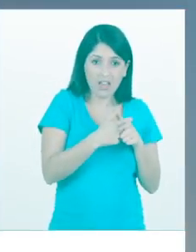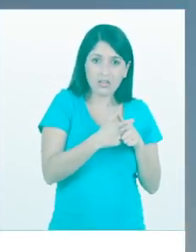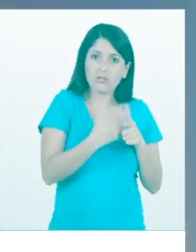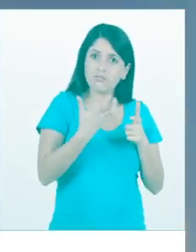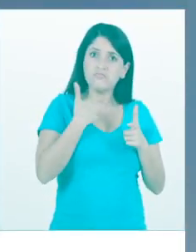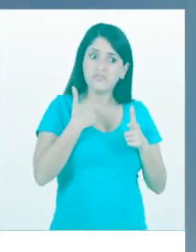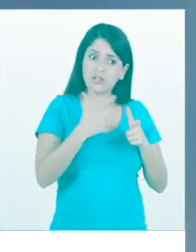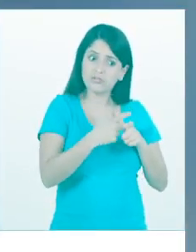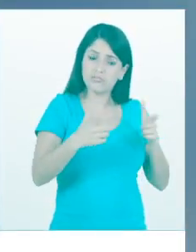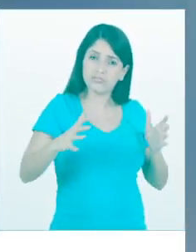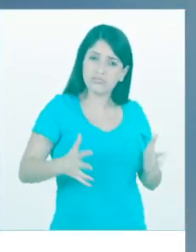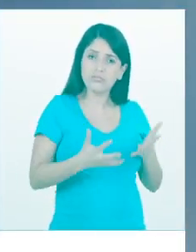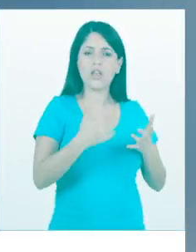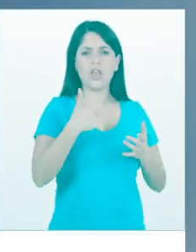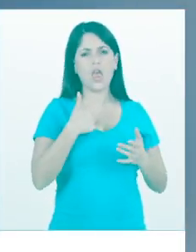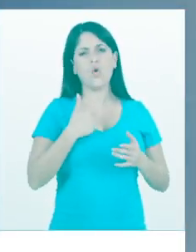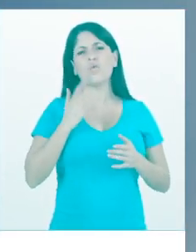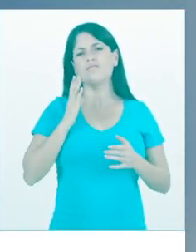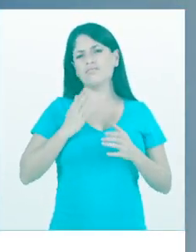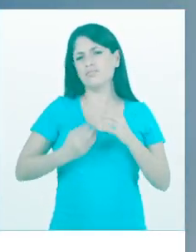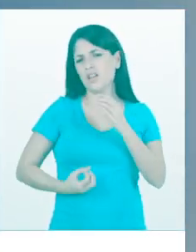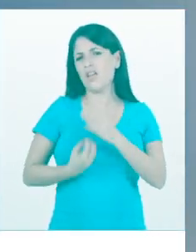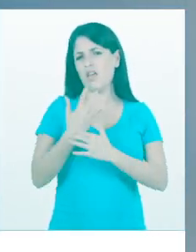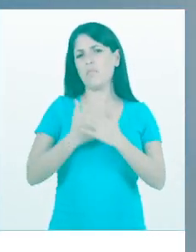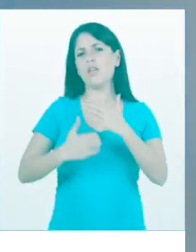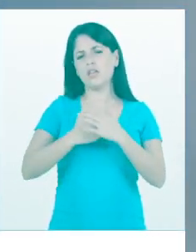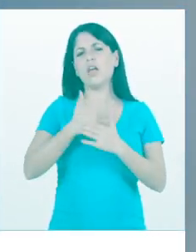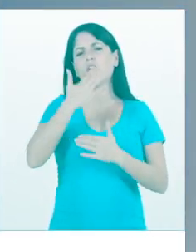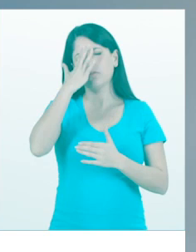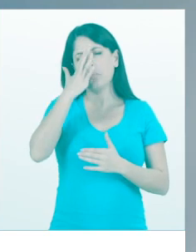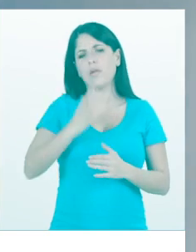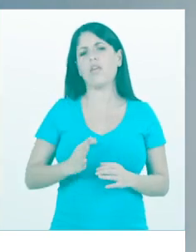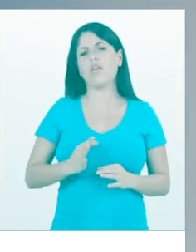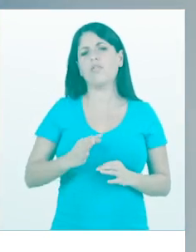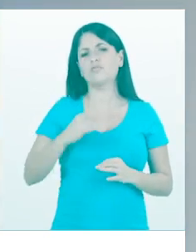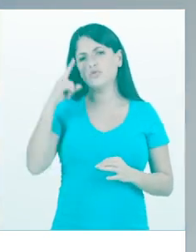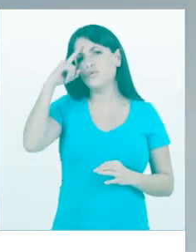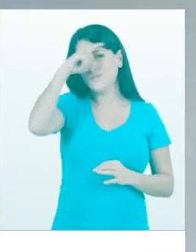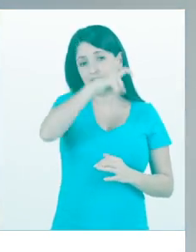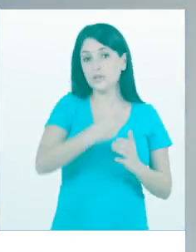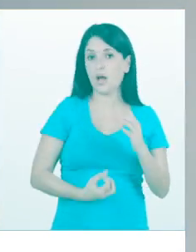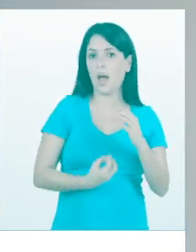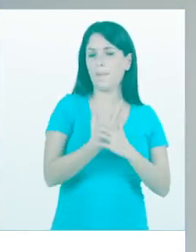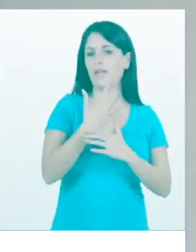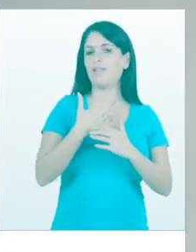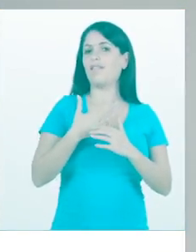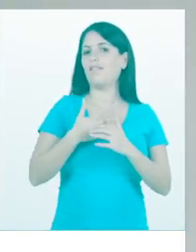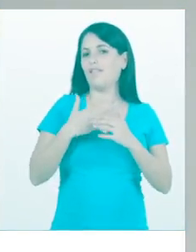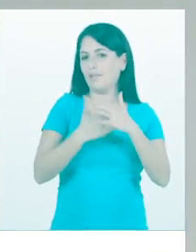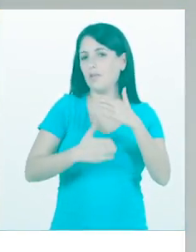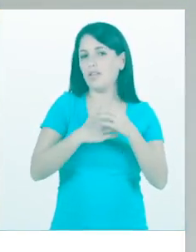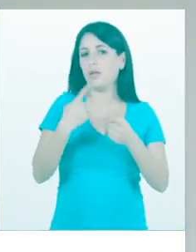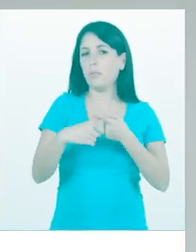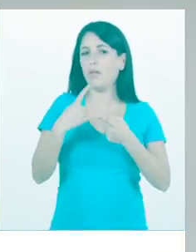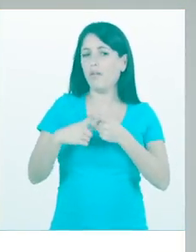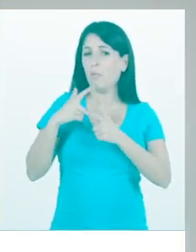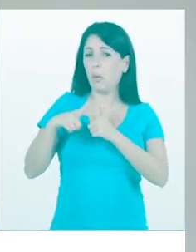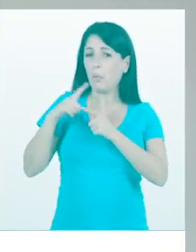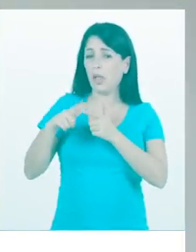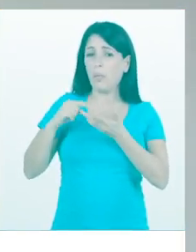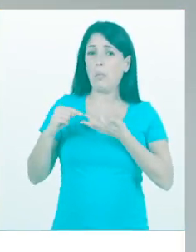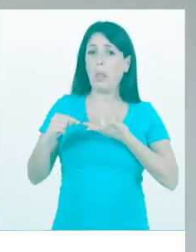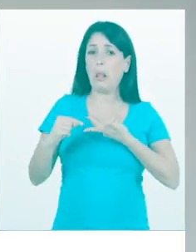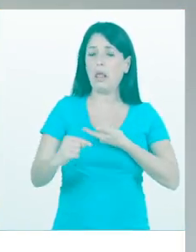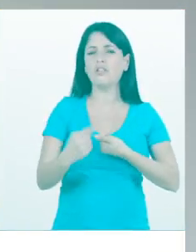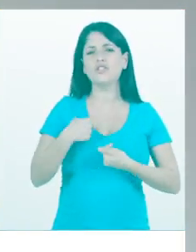Eu sou empresário e entendo bem o quanto é difícil ter uma empresa. A burocracia só complica a vida de